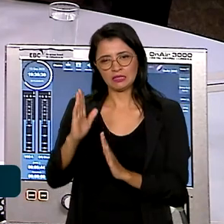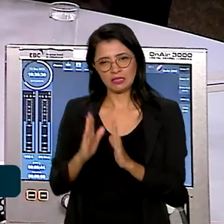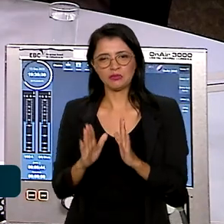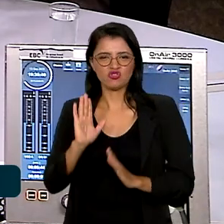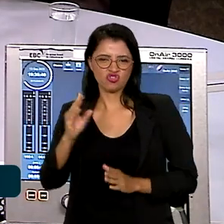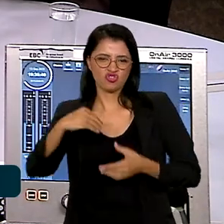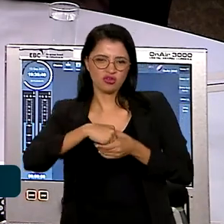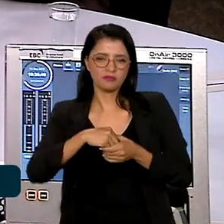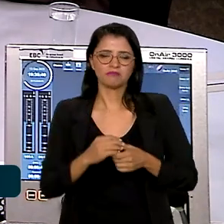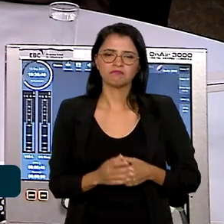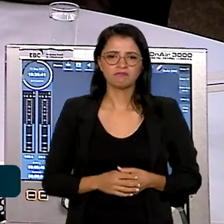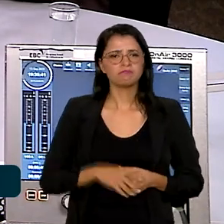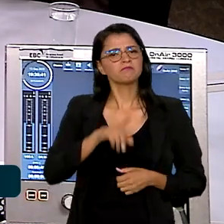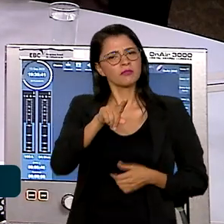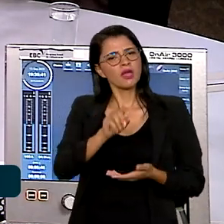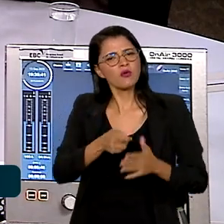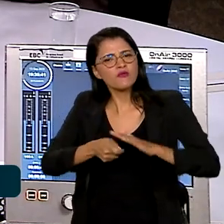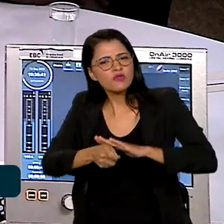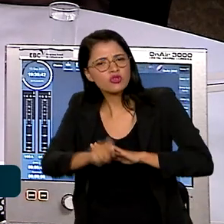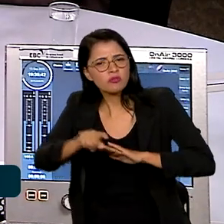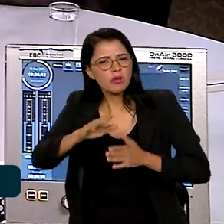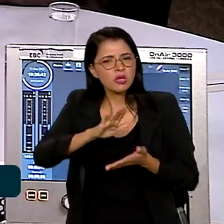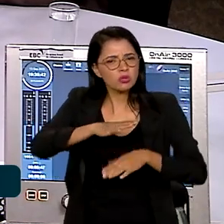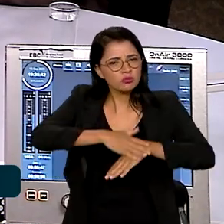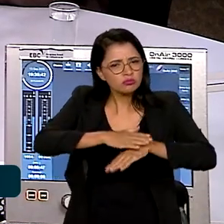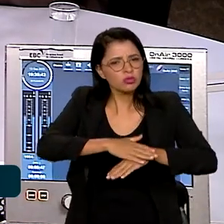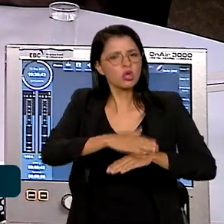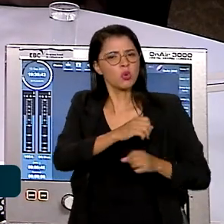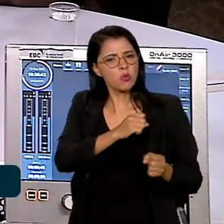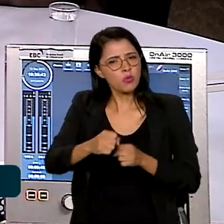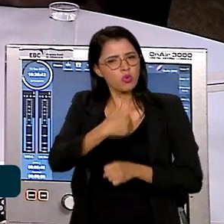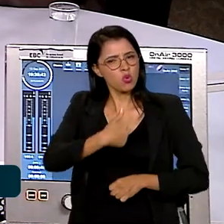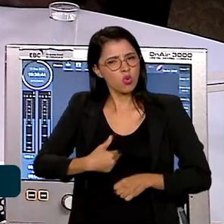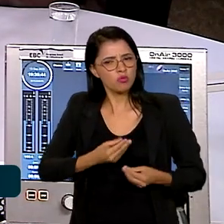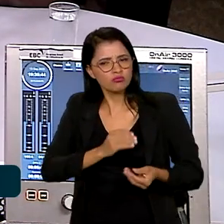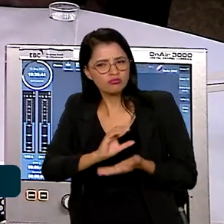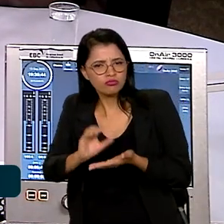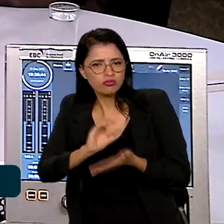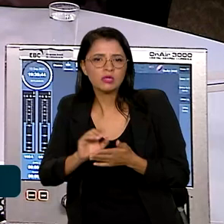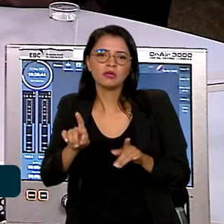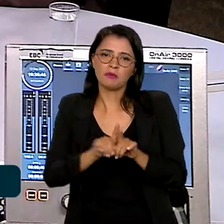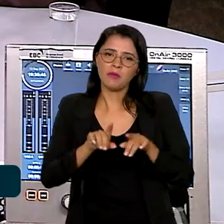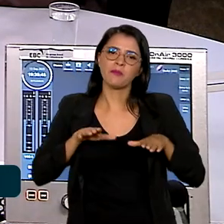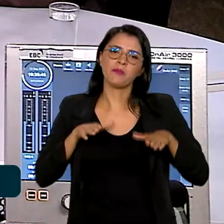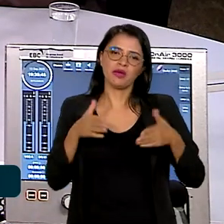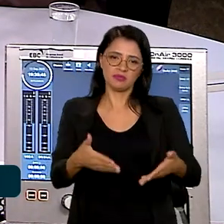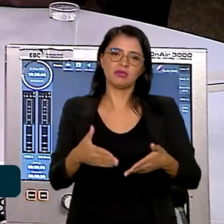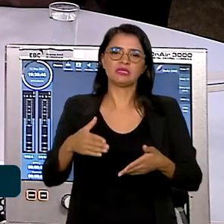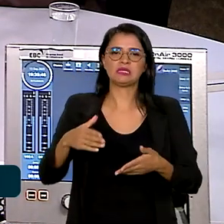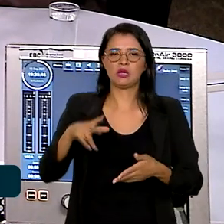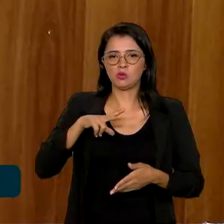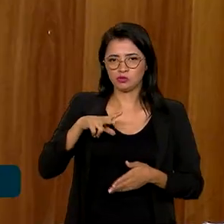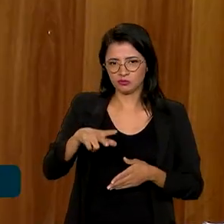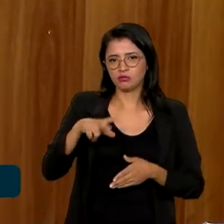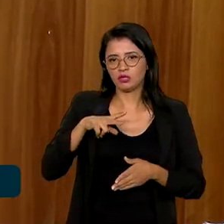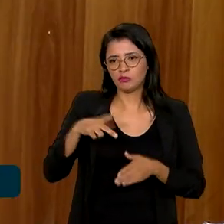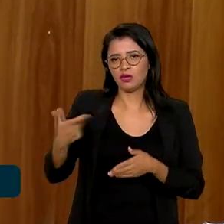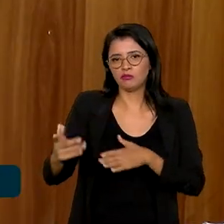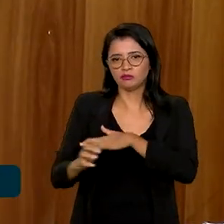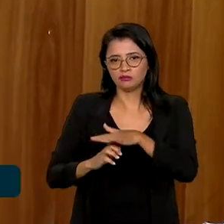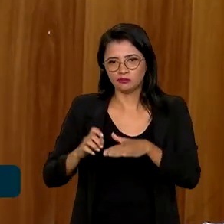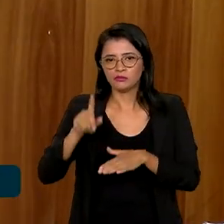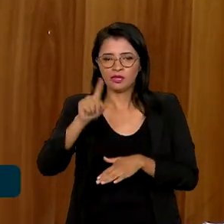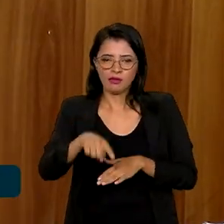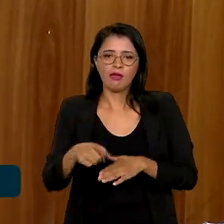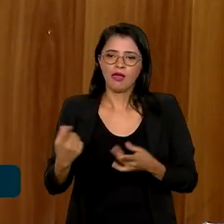deixa de ser um investimento feito pelo poder público, mas com a participação da iniciativa privada, portanto. Perfeito. É uma articulação, é uma